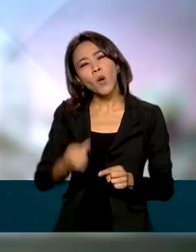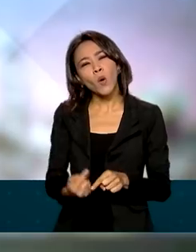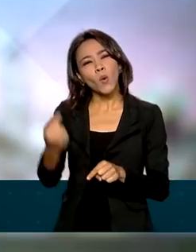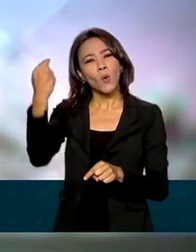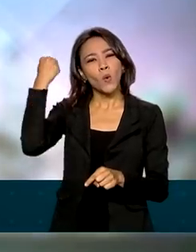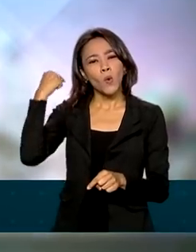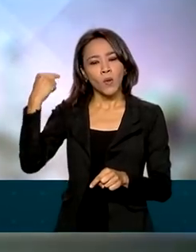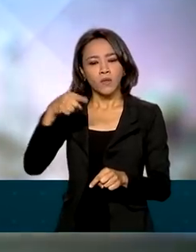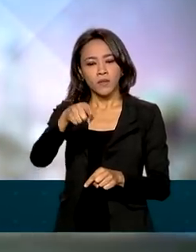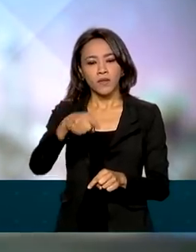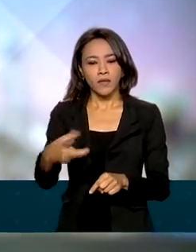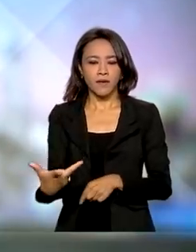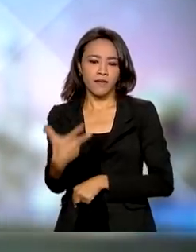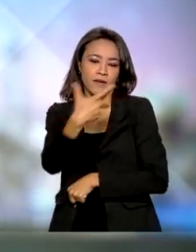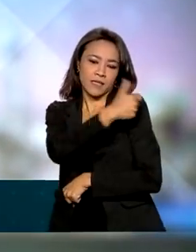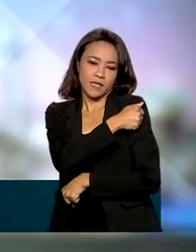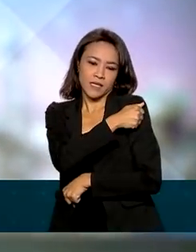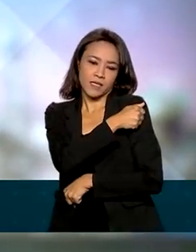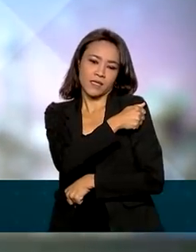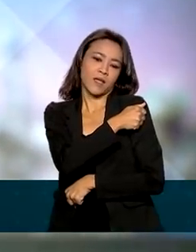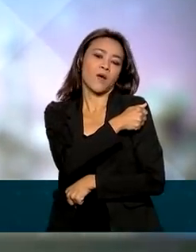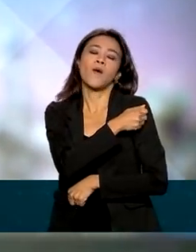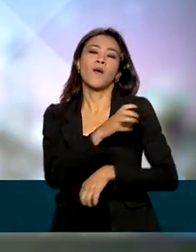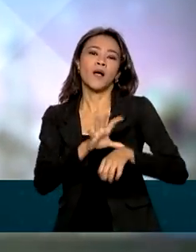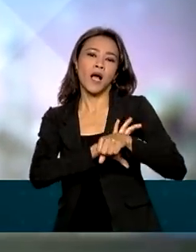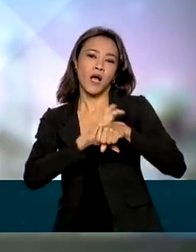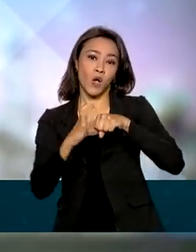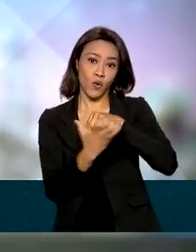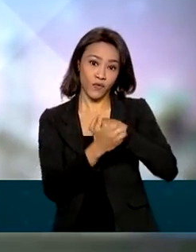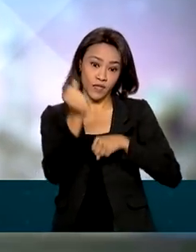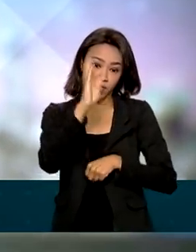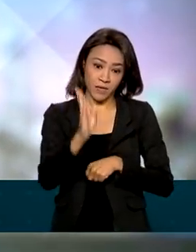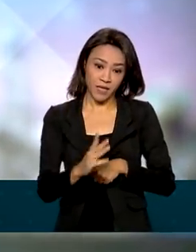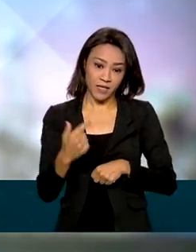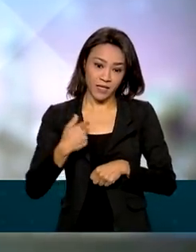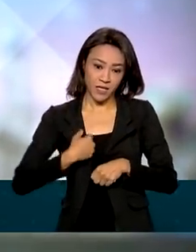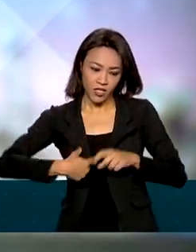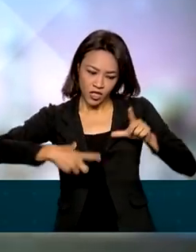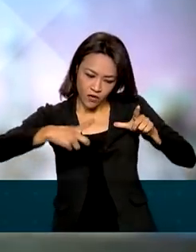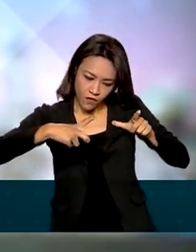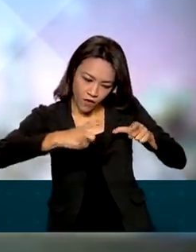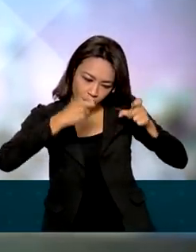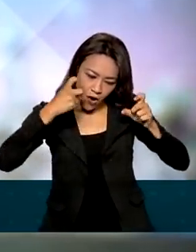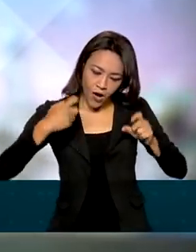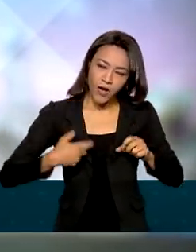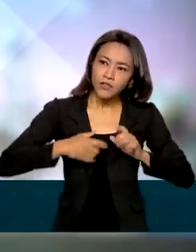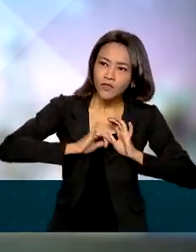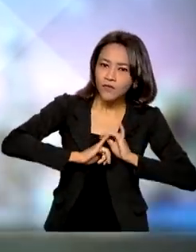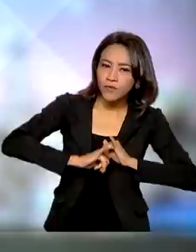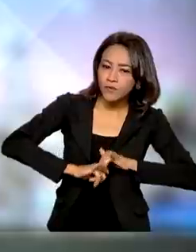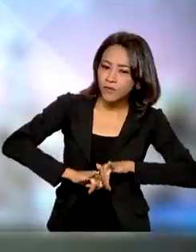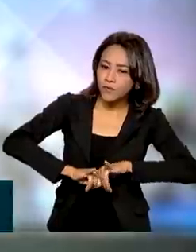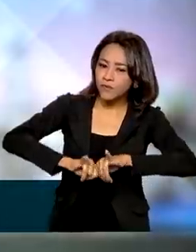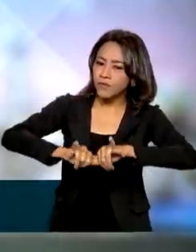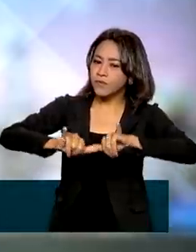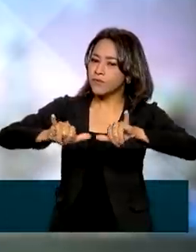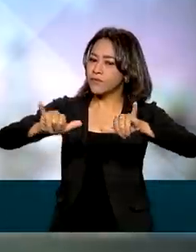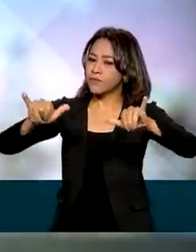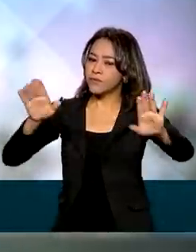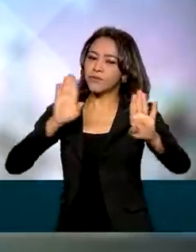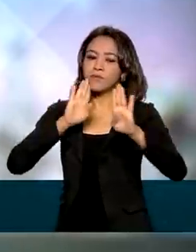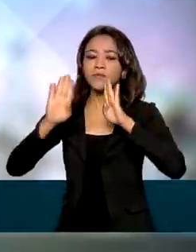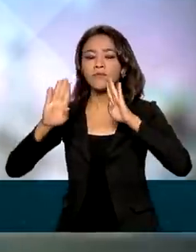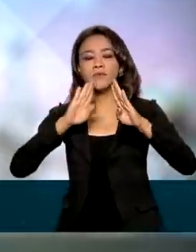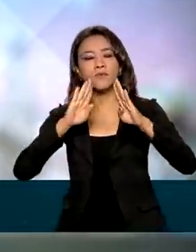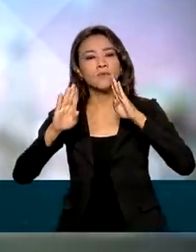vacinação contra a Covid-19 no Brasil. Eu tirei foto da Lauda, postei nas redes sociais, eu falei,